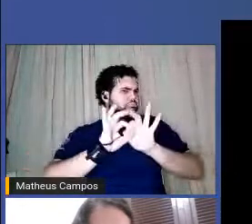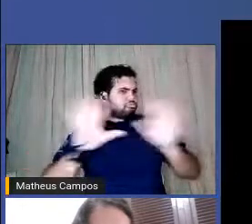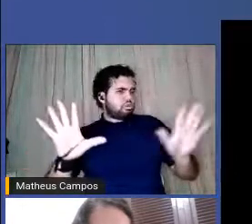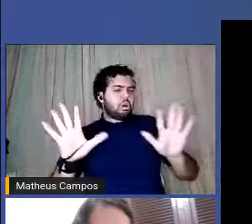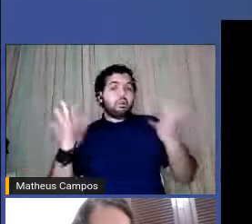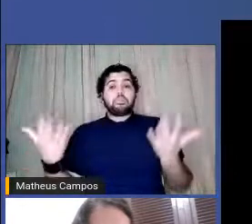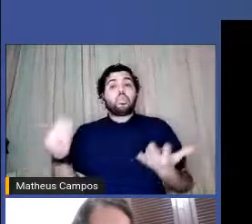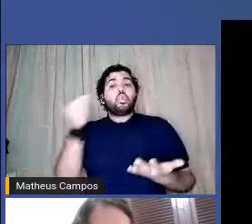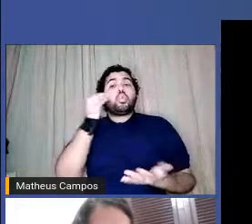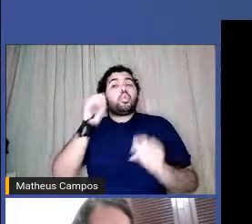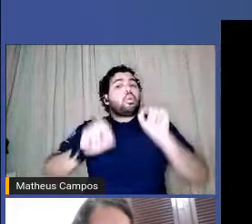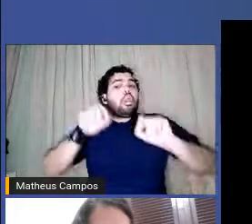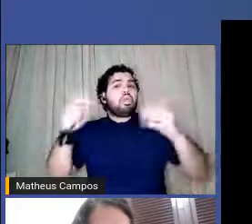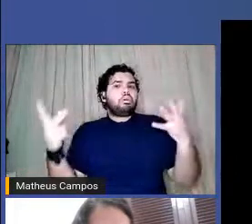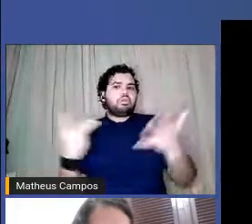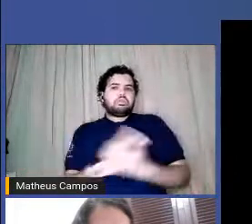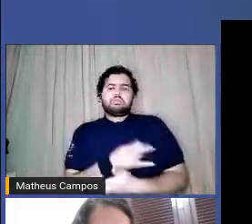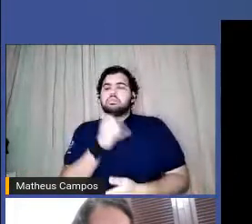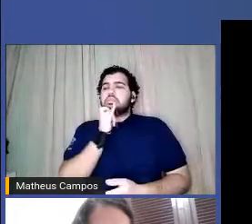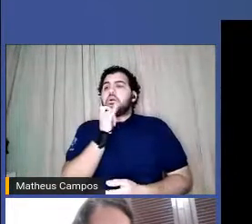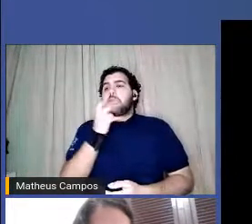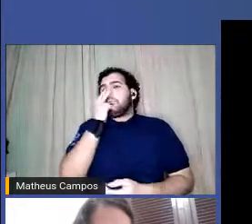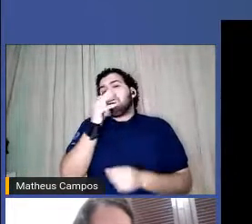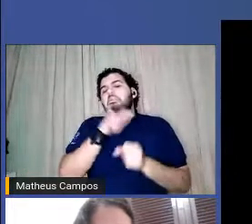são tidas como menores.